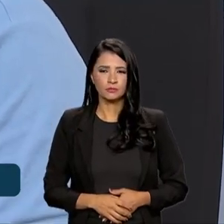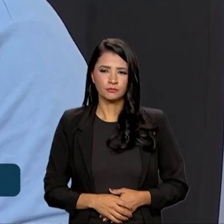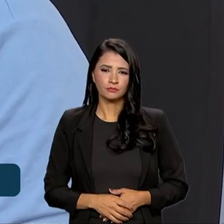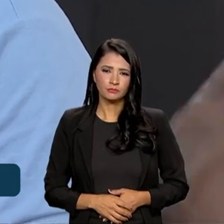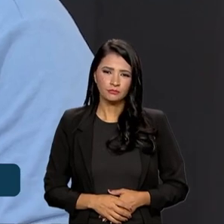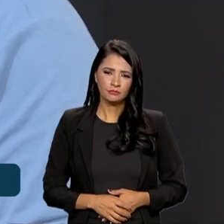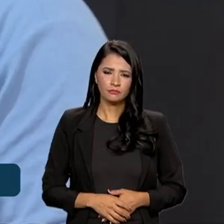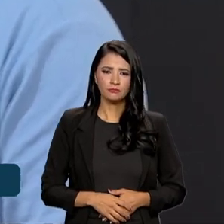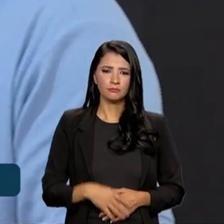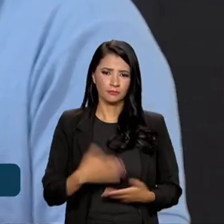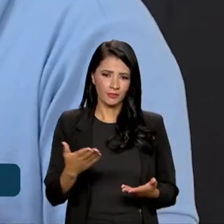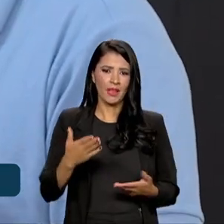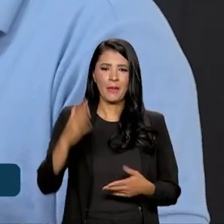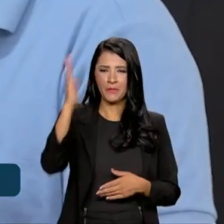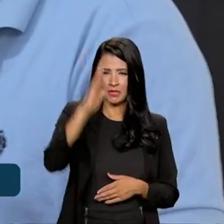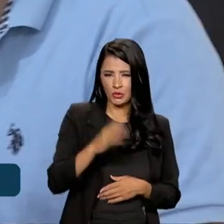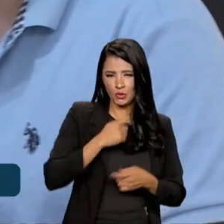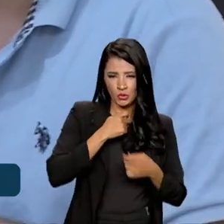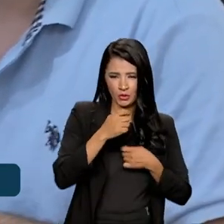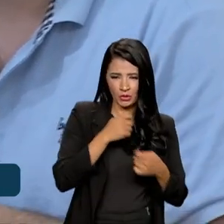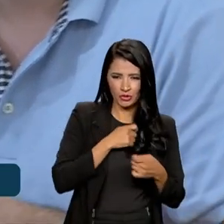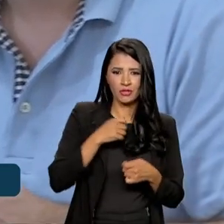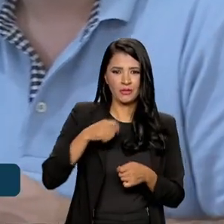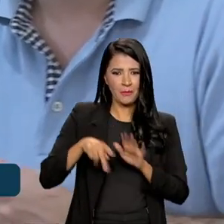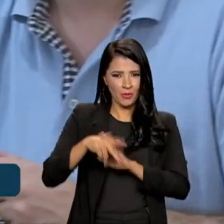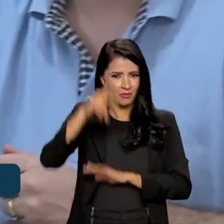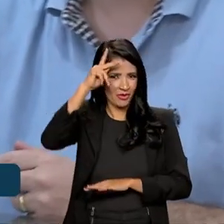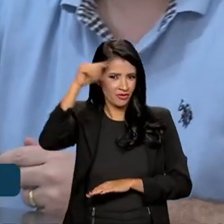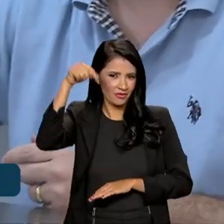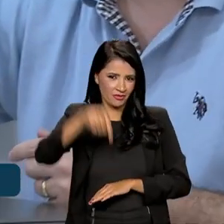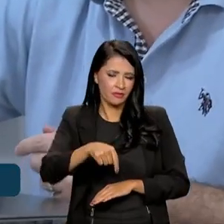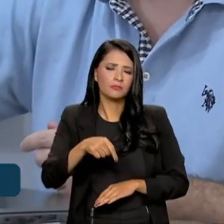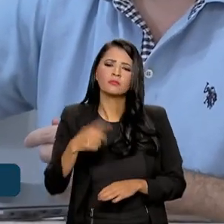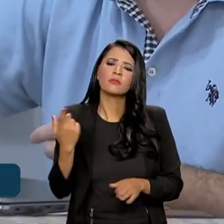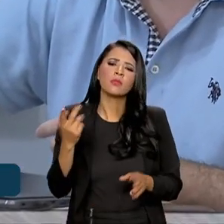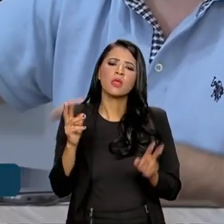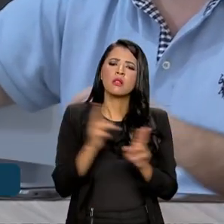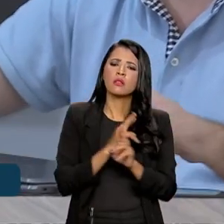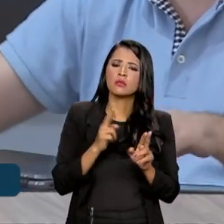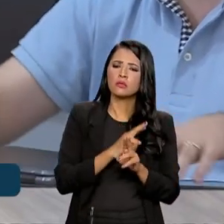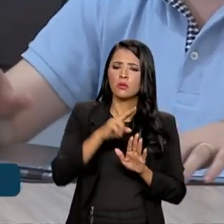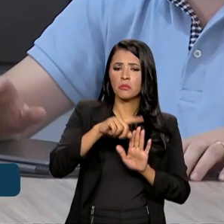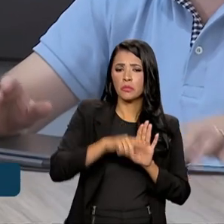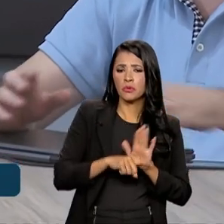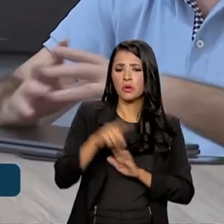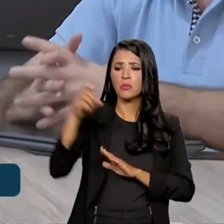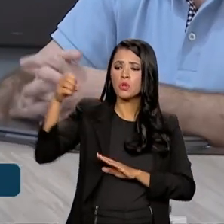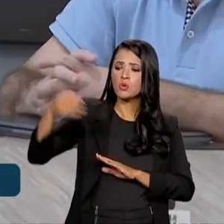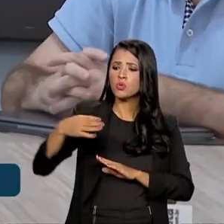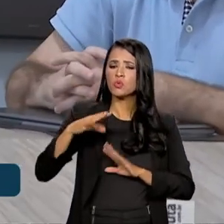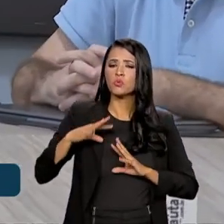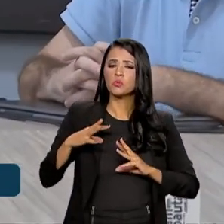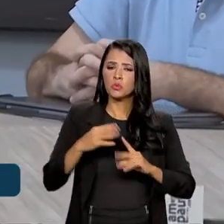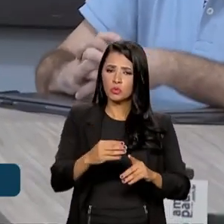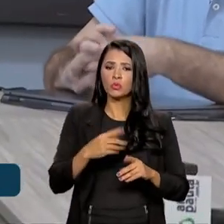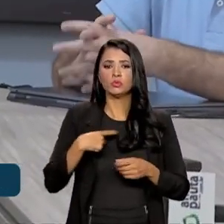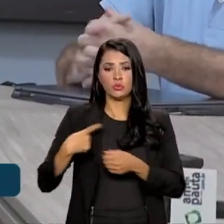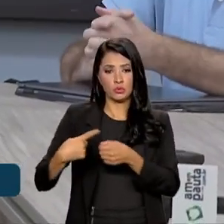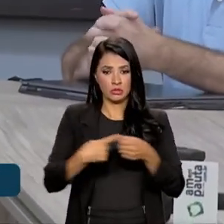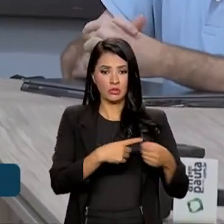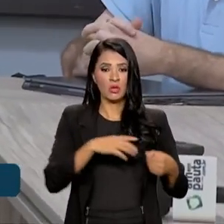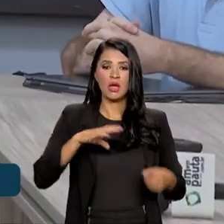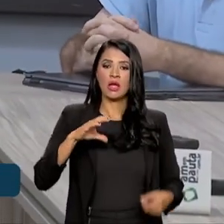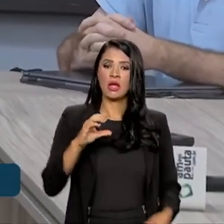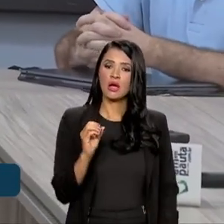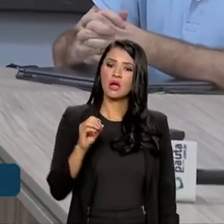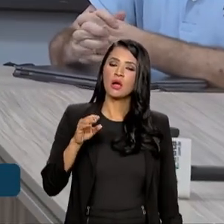Gerlian Brasil, jornalista parintinense. Em relação ao programa Luz para Todos, o distrito do Caburi hoje